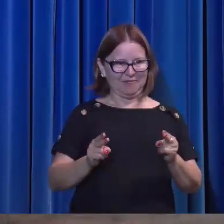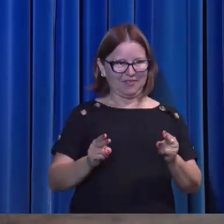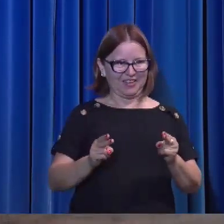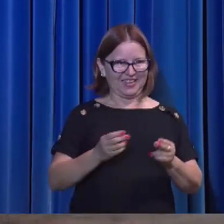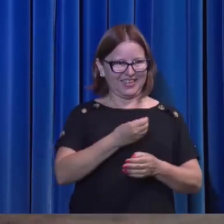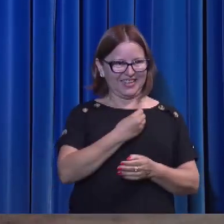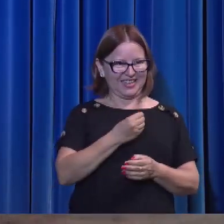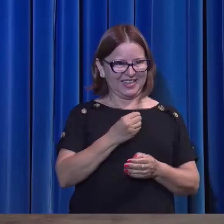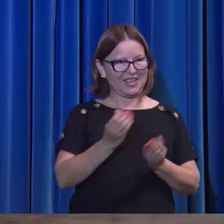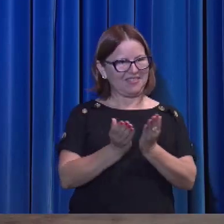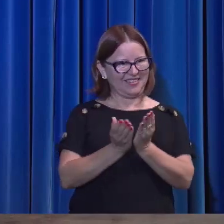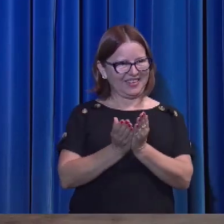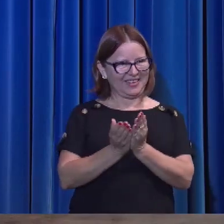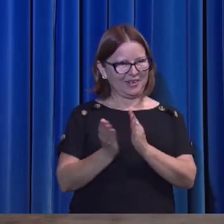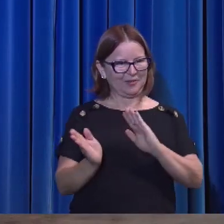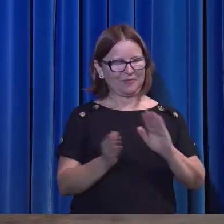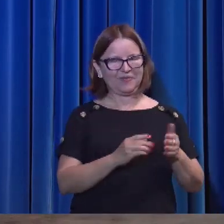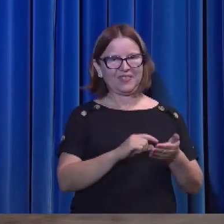Versículo 17.